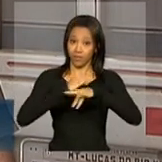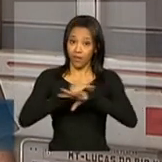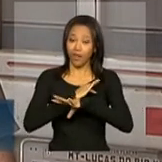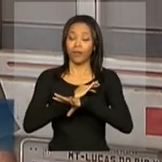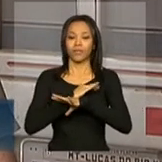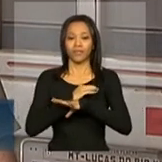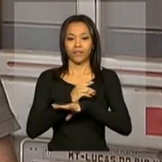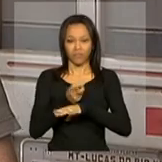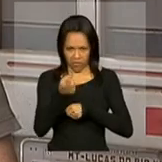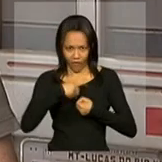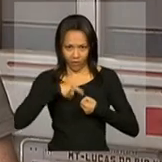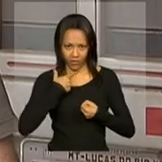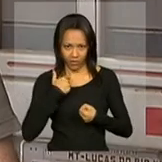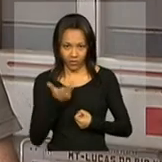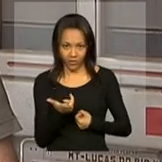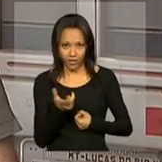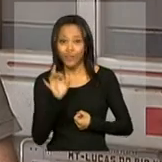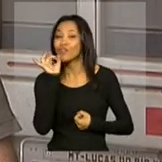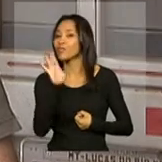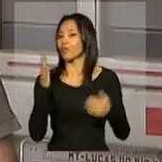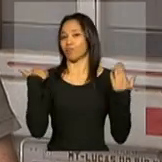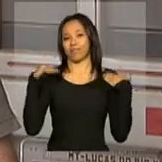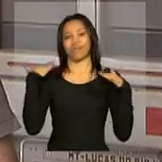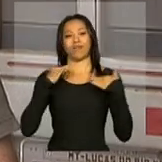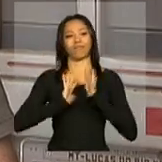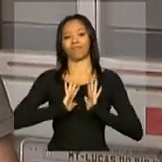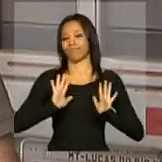Tem vontade de voltar? Só para passear.